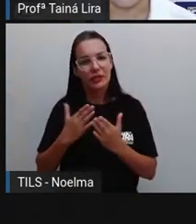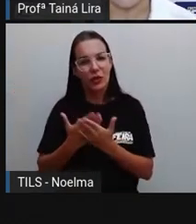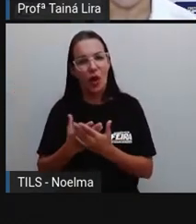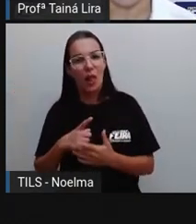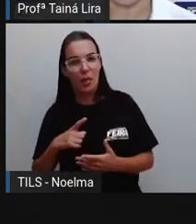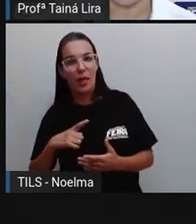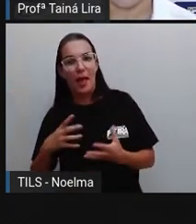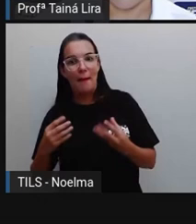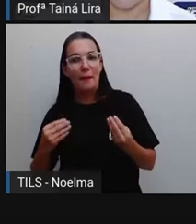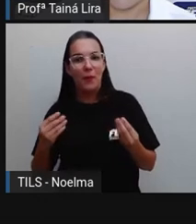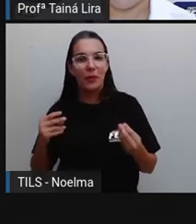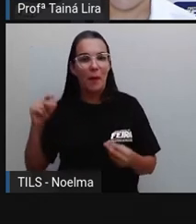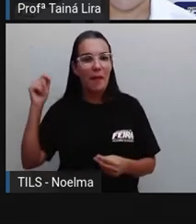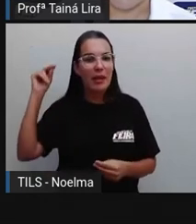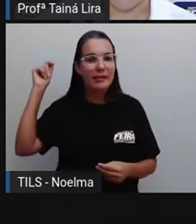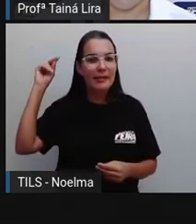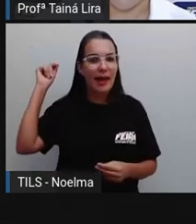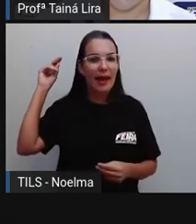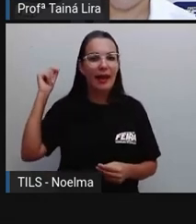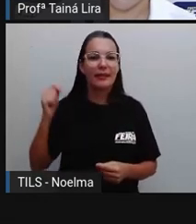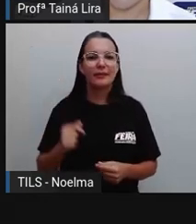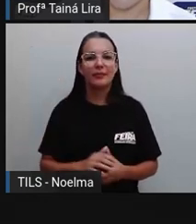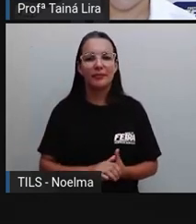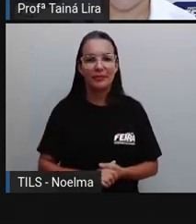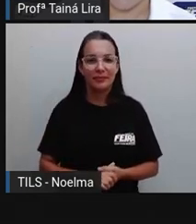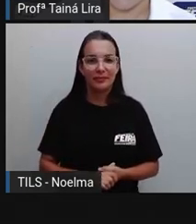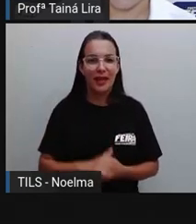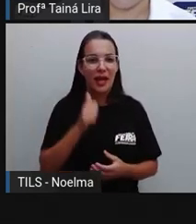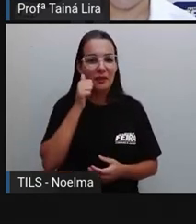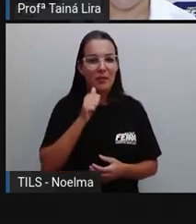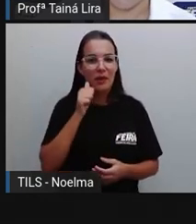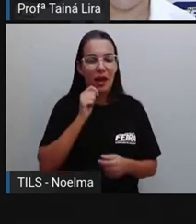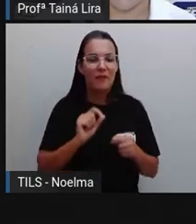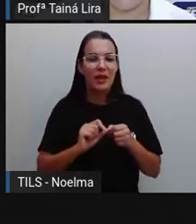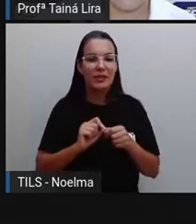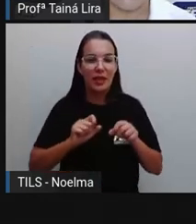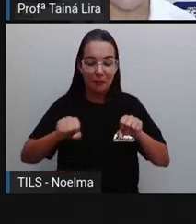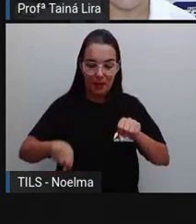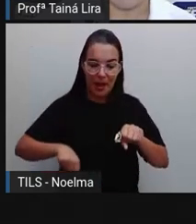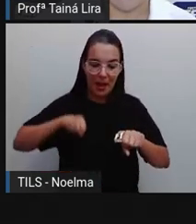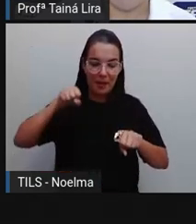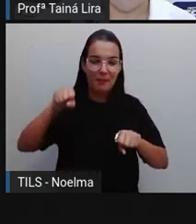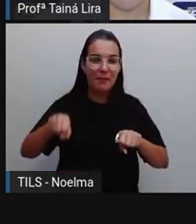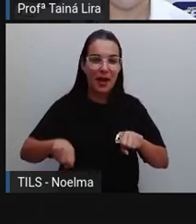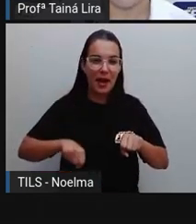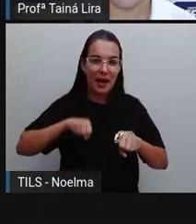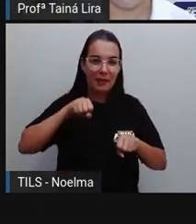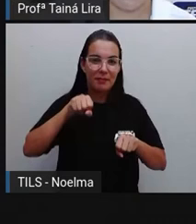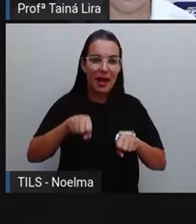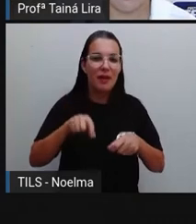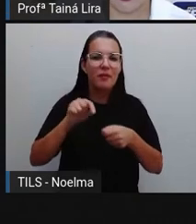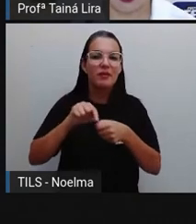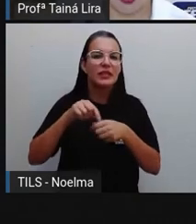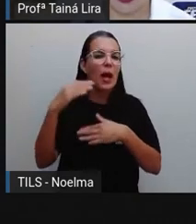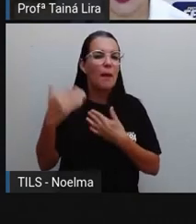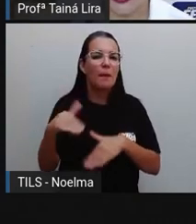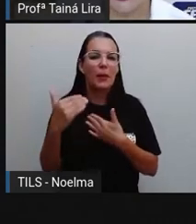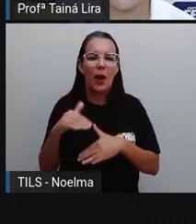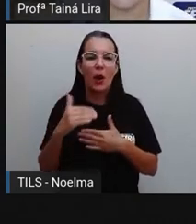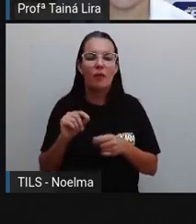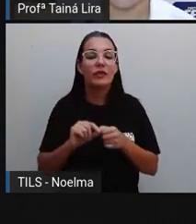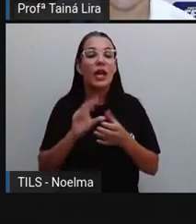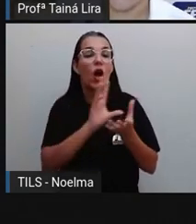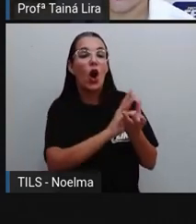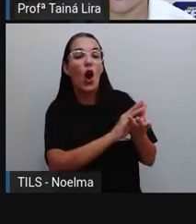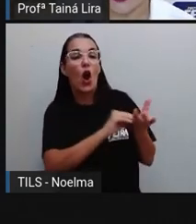né? Onde essa moça que operadora, ó, ela coloca aqui o papel que ela quer fazer, a cópia,